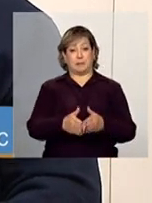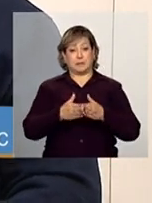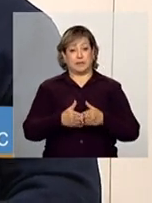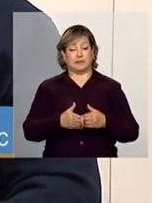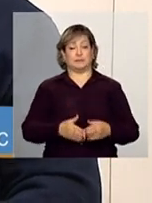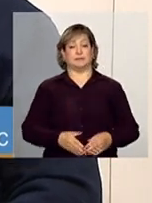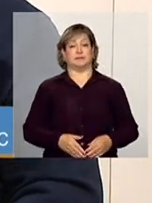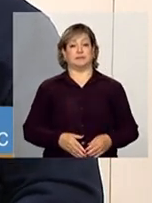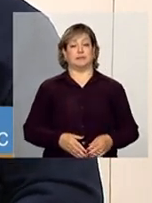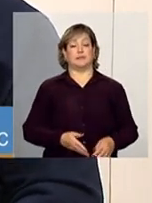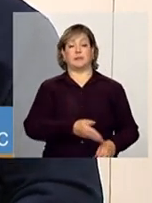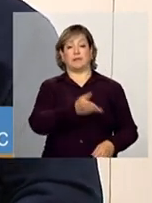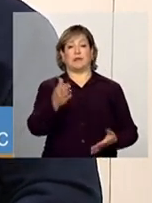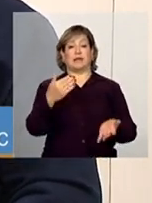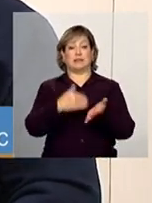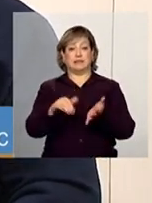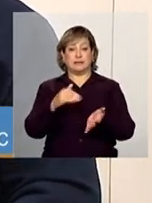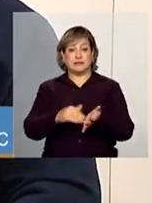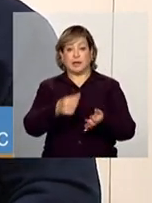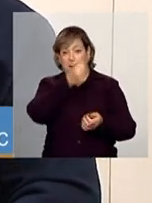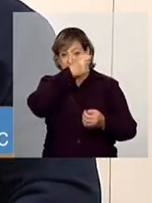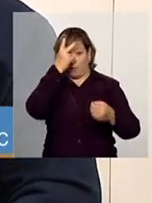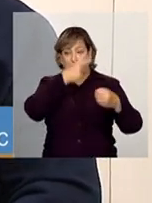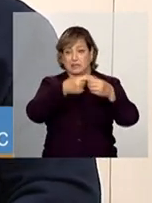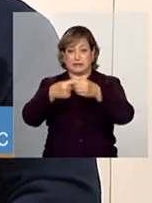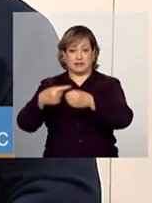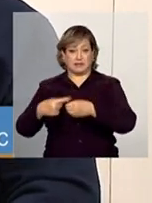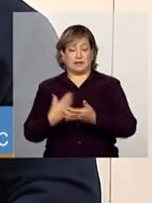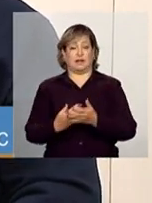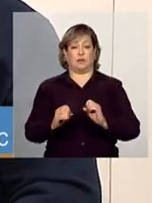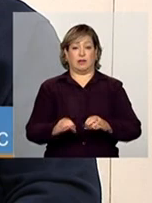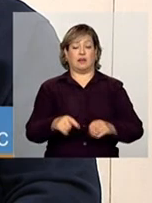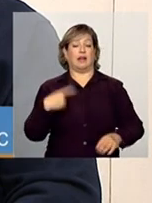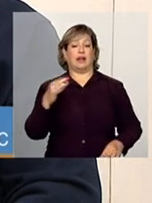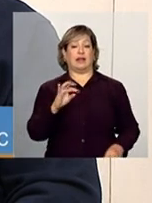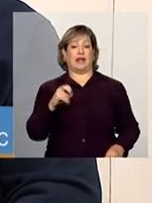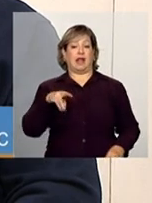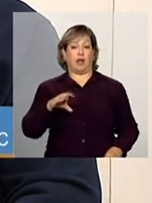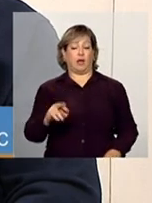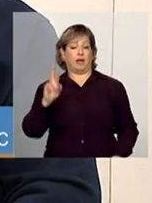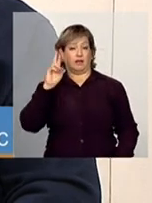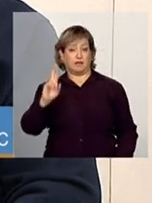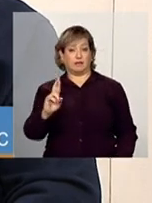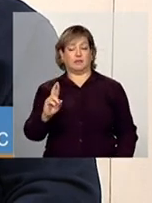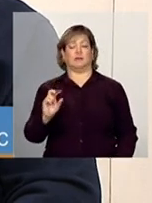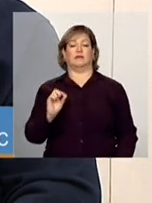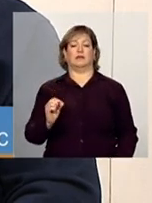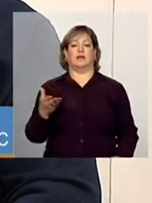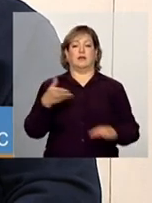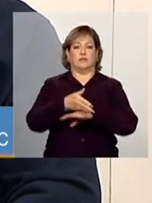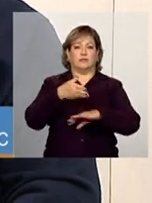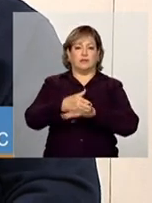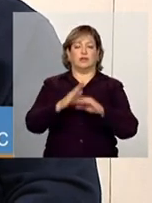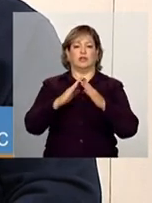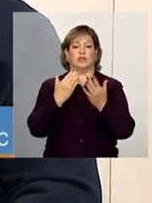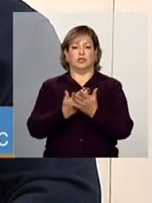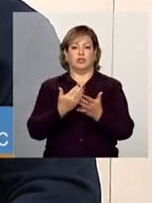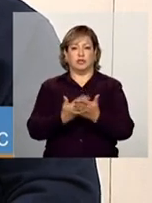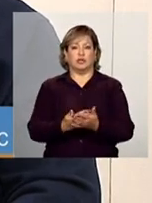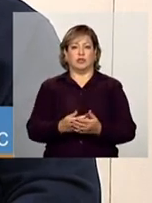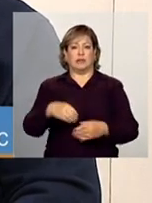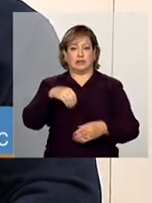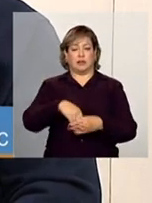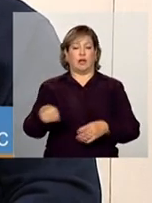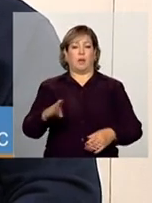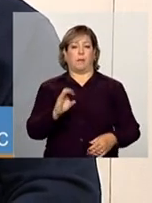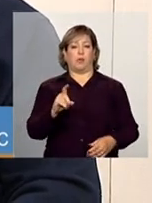aos secretários municipais de educação, aos técnicos responsáveis pela frequência escolar do Bolsa Família dos Municípios. Ainda dá tempo.